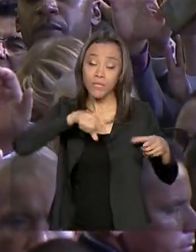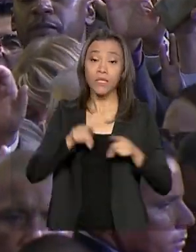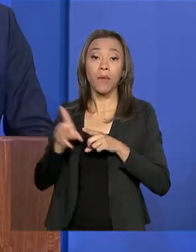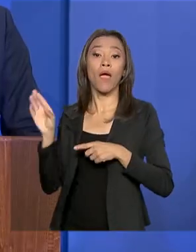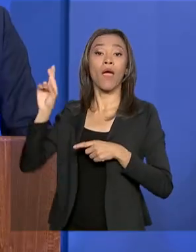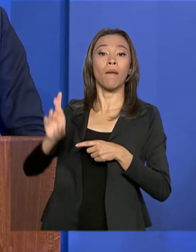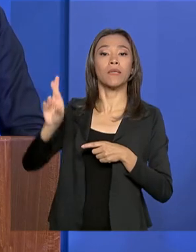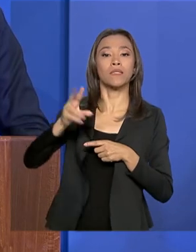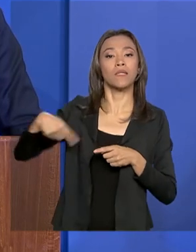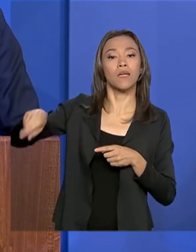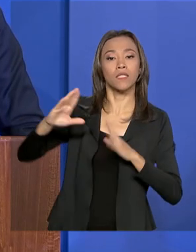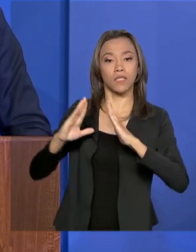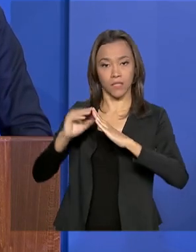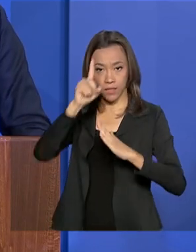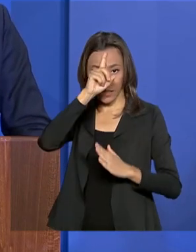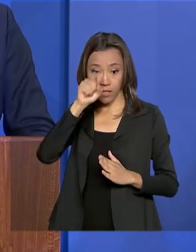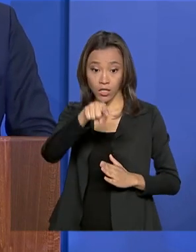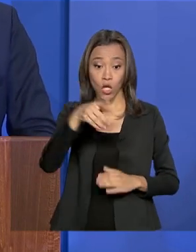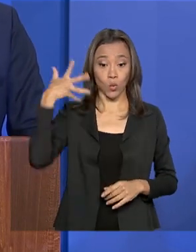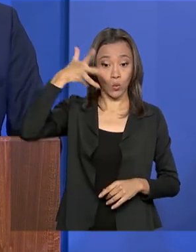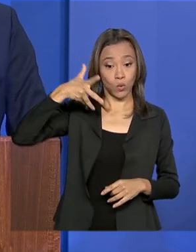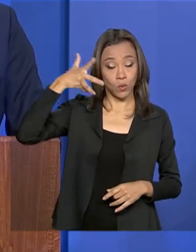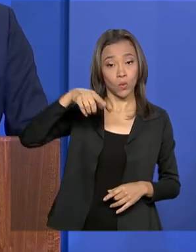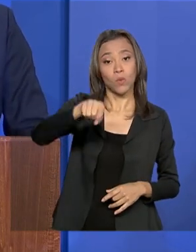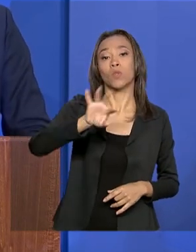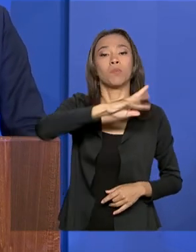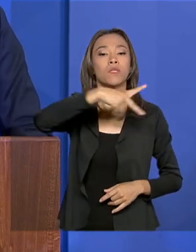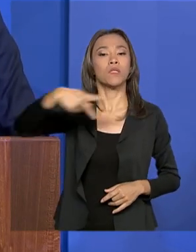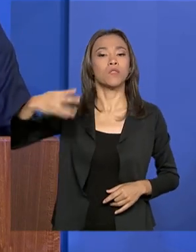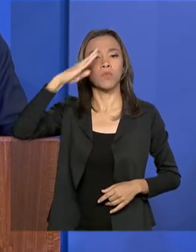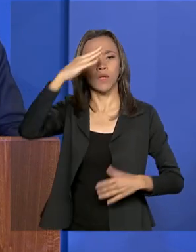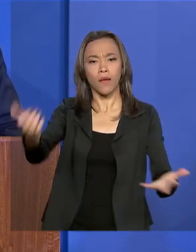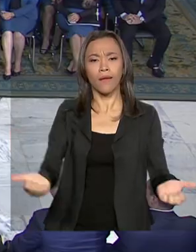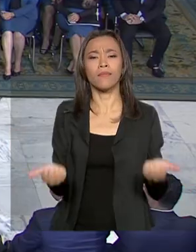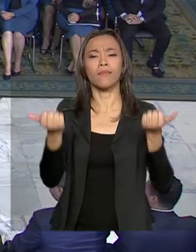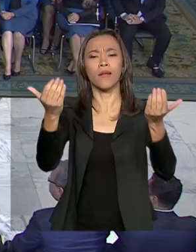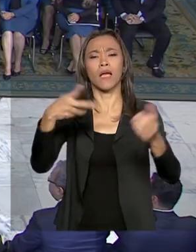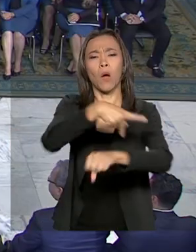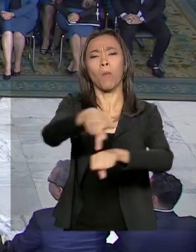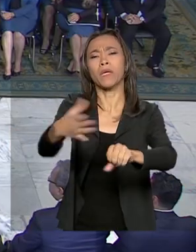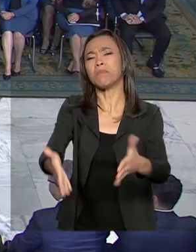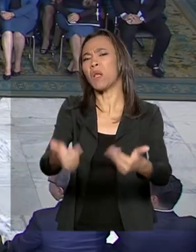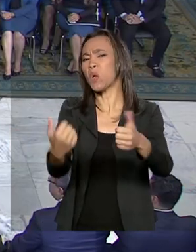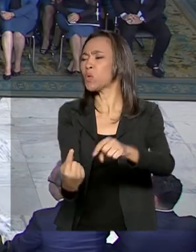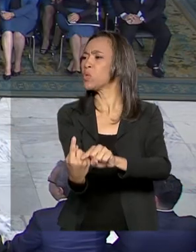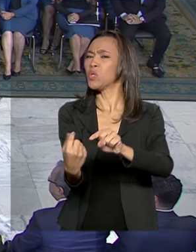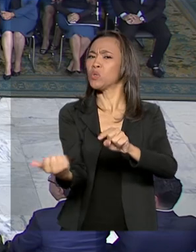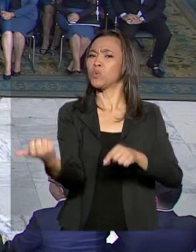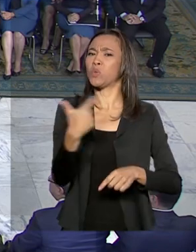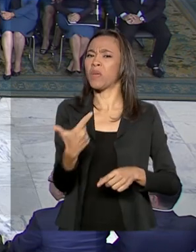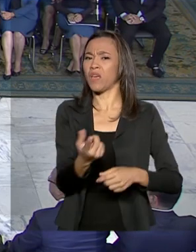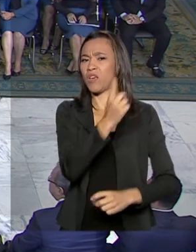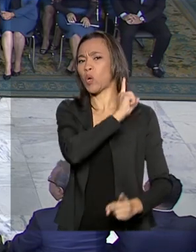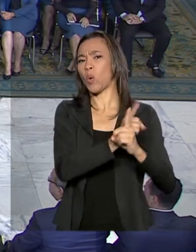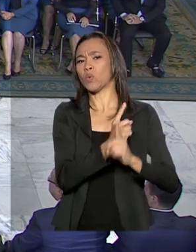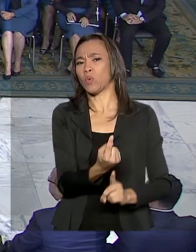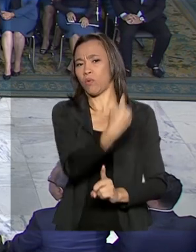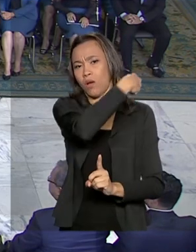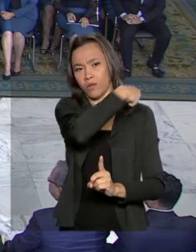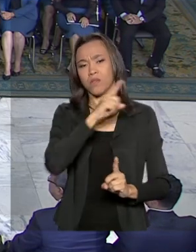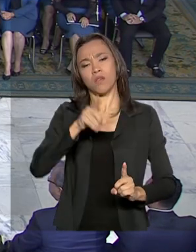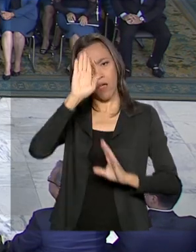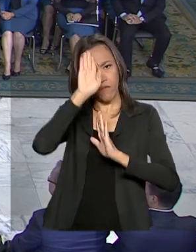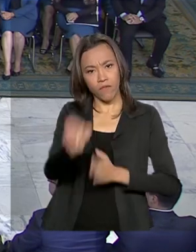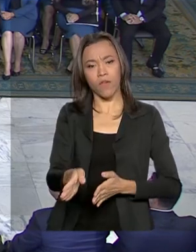igrejas. No discurso, Bolsonaro afirmou que quer entregar um país melhor do que encontrou no início do governo e que é fiel